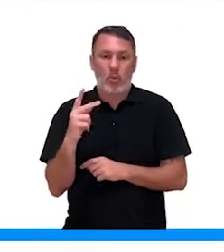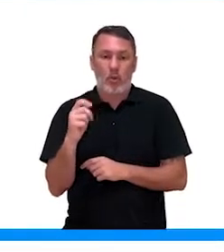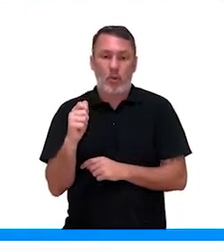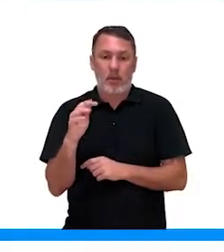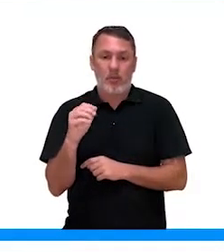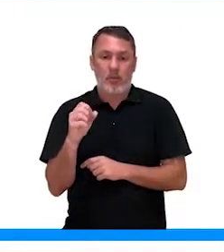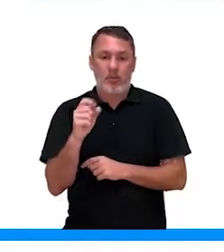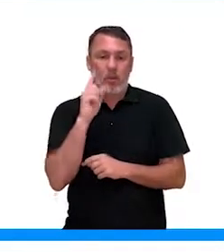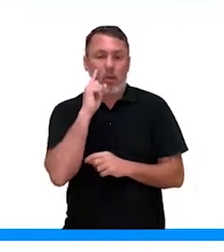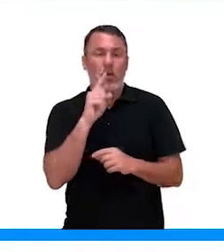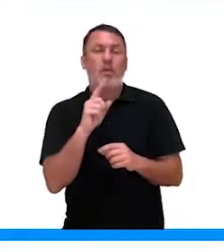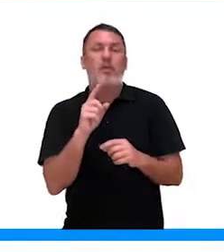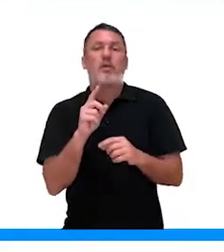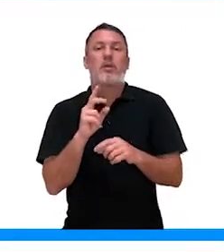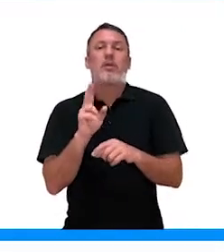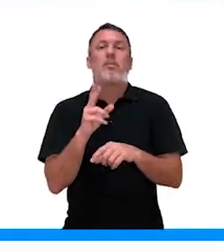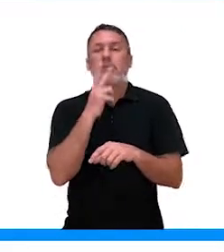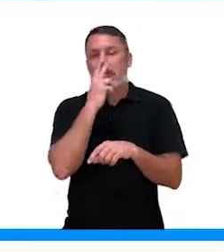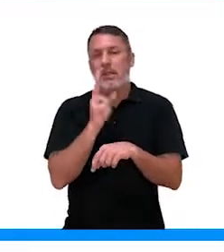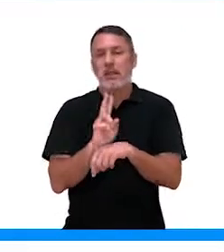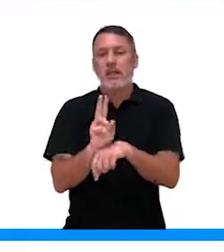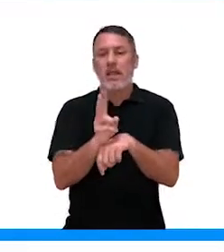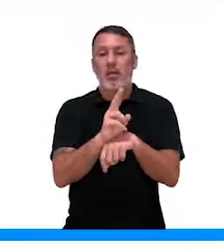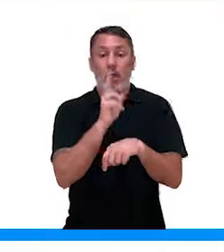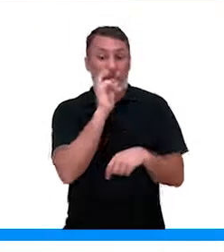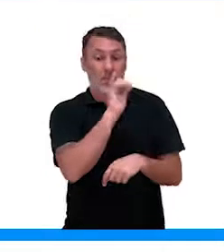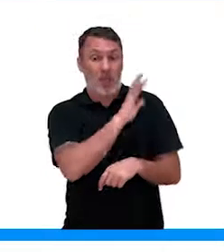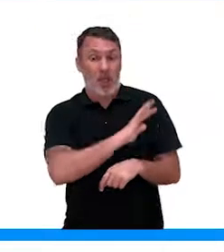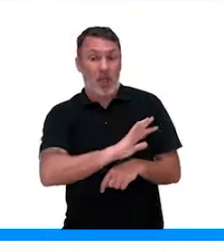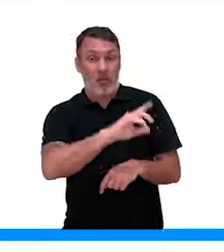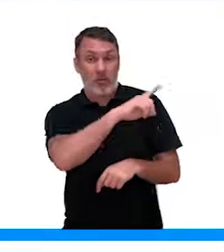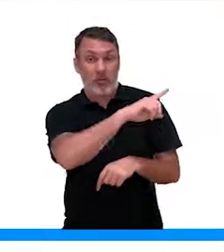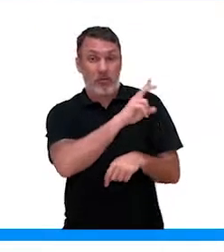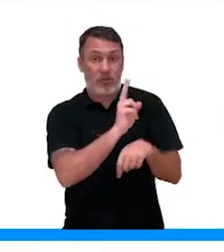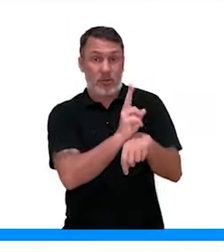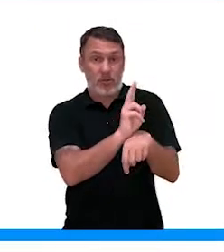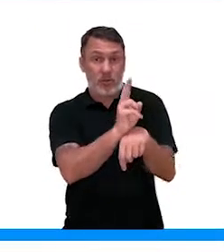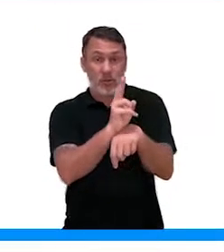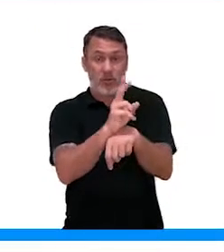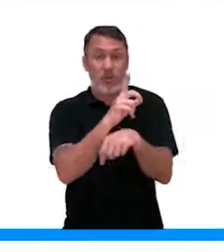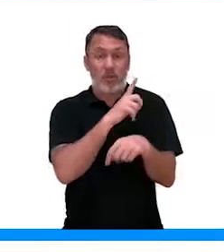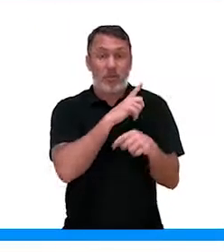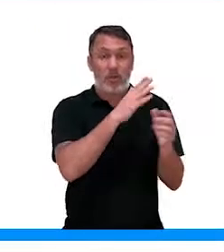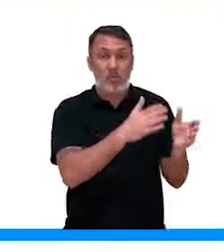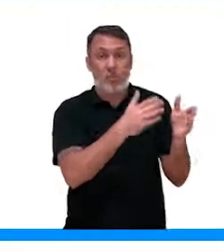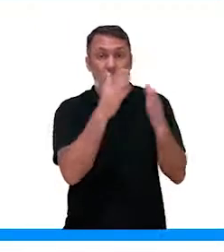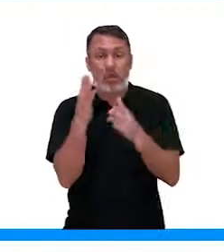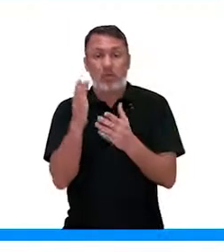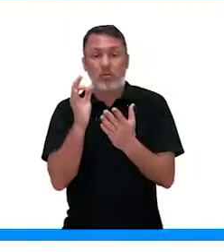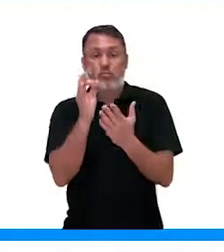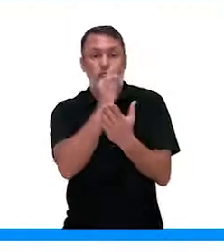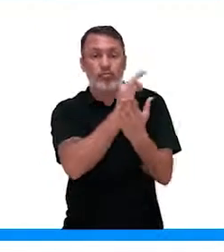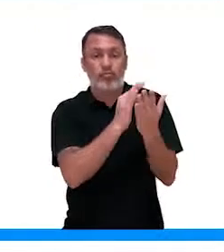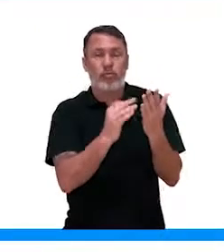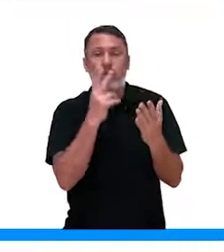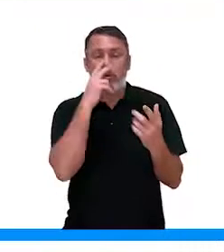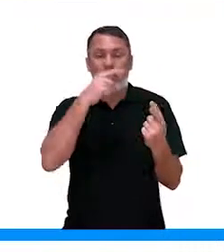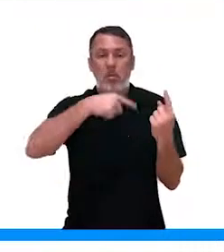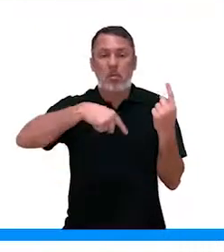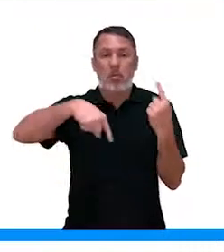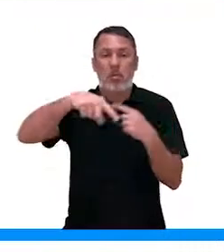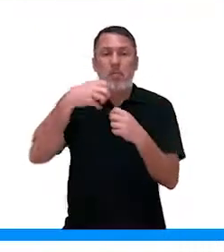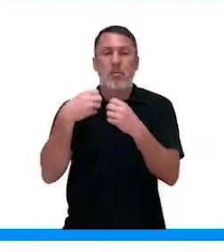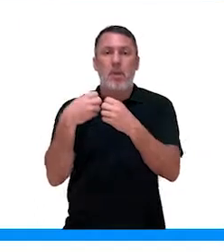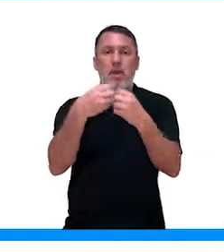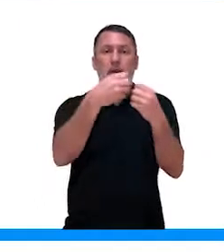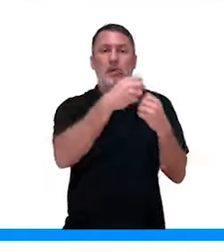que são as chamadas células guarda. Ele tem, ao lado das células guarda, célulasinhas ali que